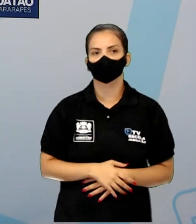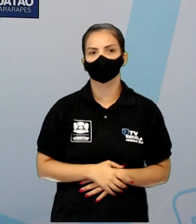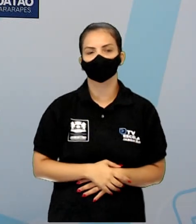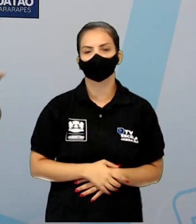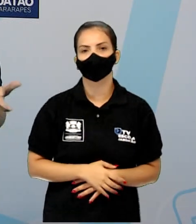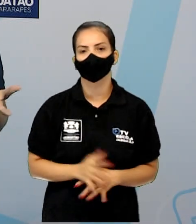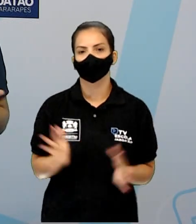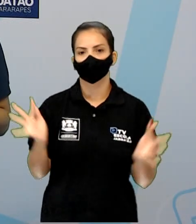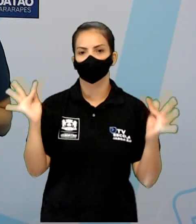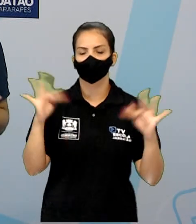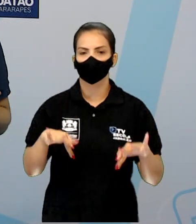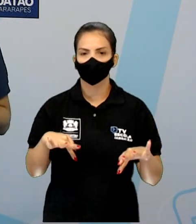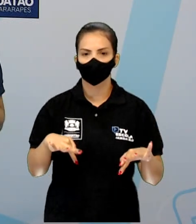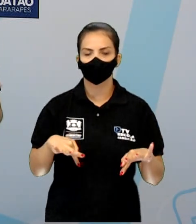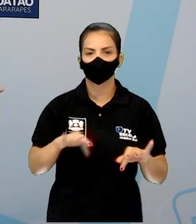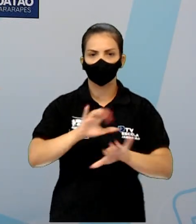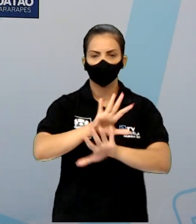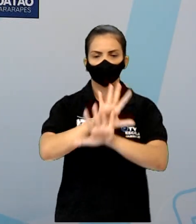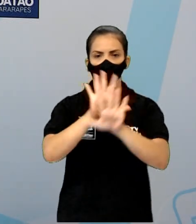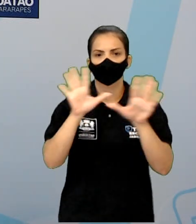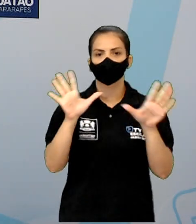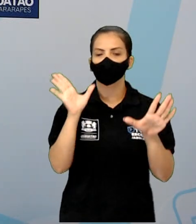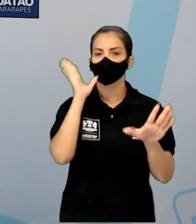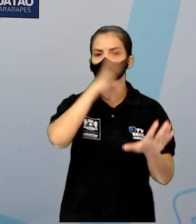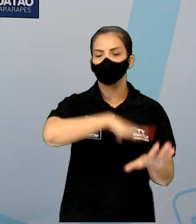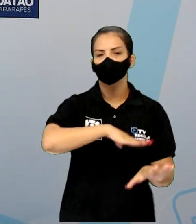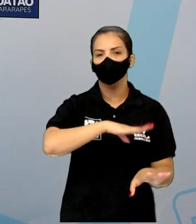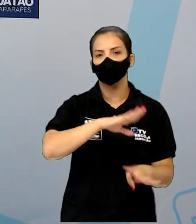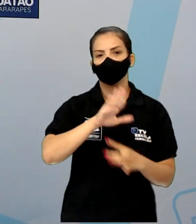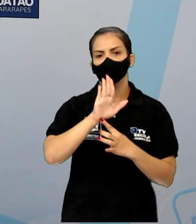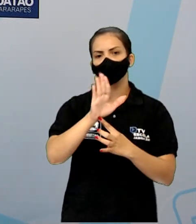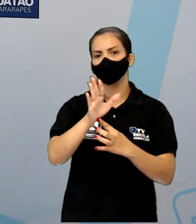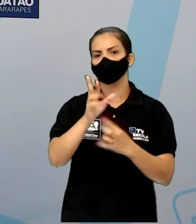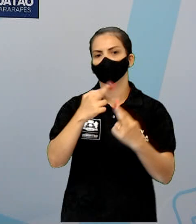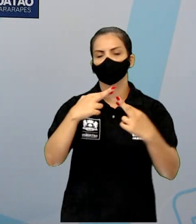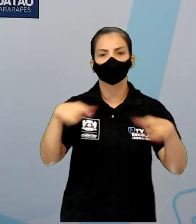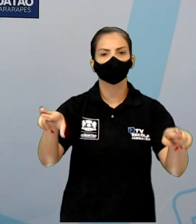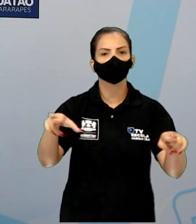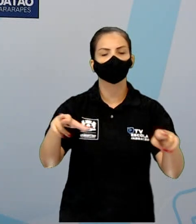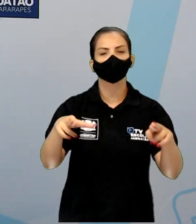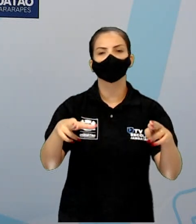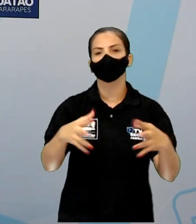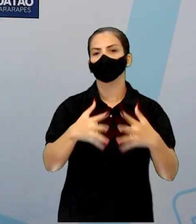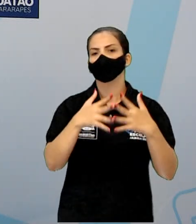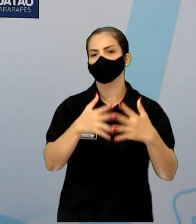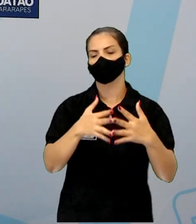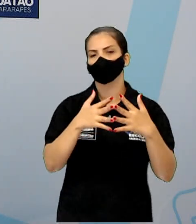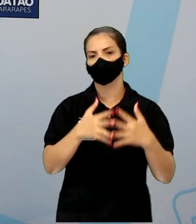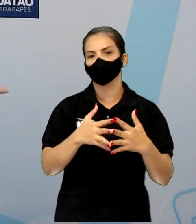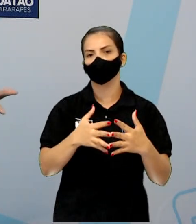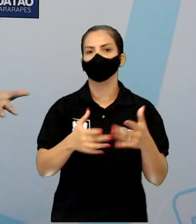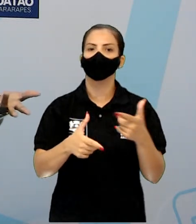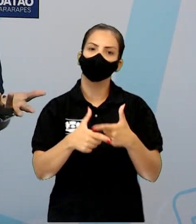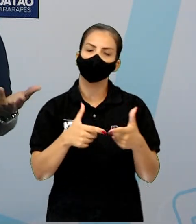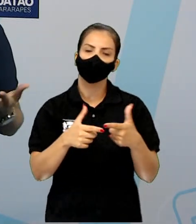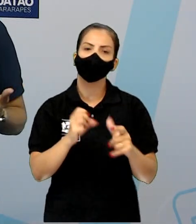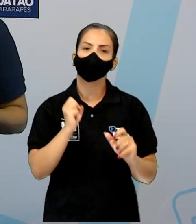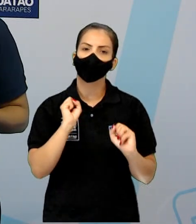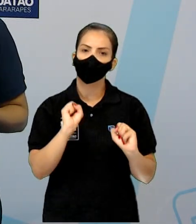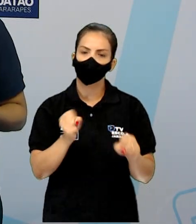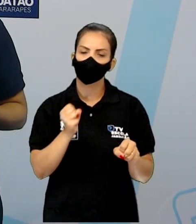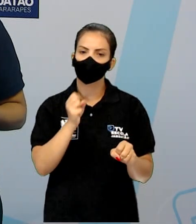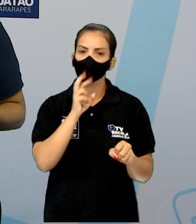Desfecho. Desfecho já está claro, é a conclusão. Apresenta a solução do conflito, que pode ser boa, né?